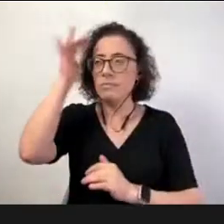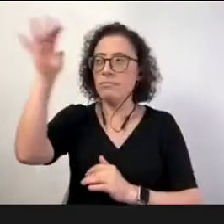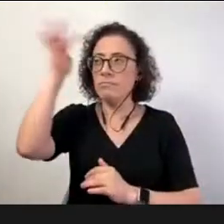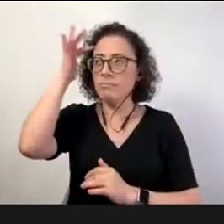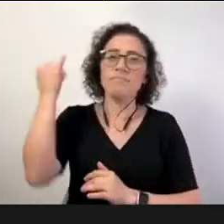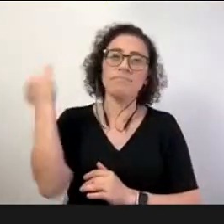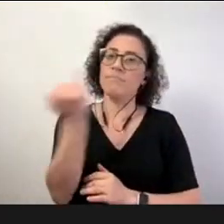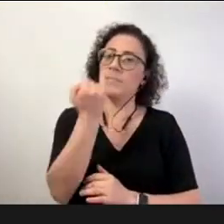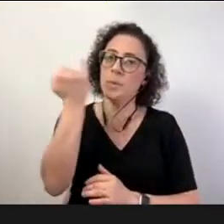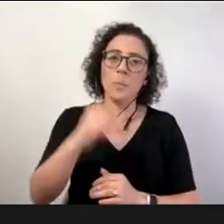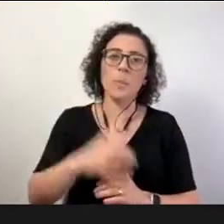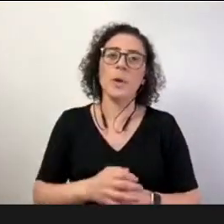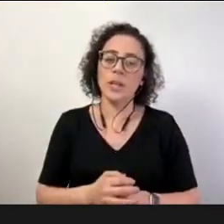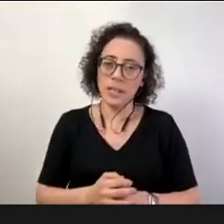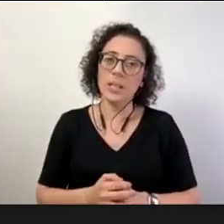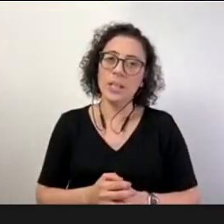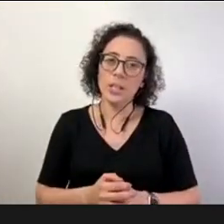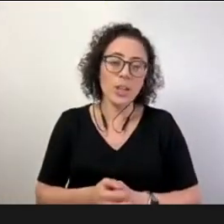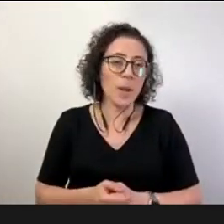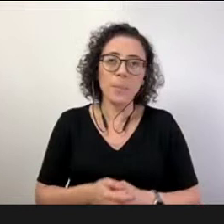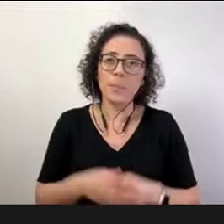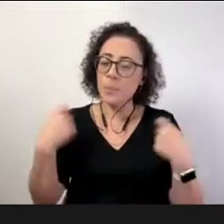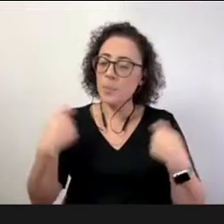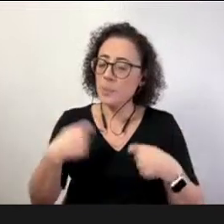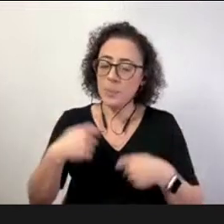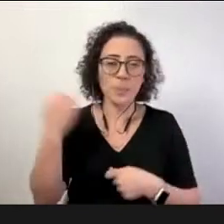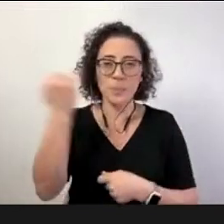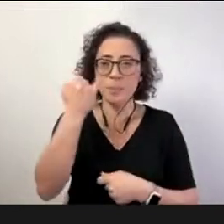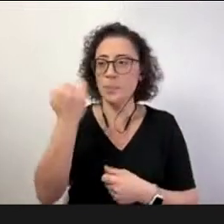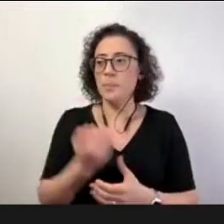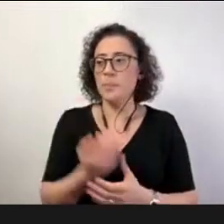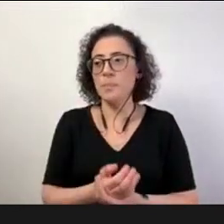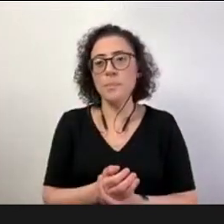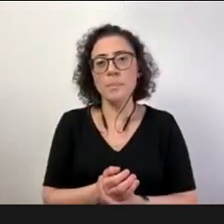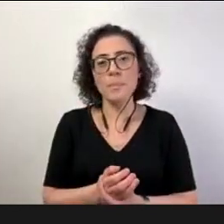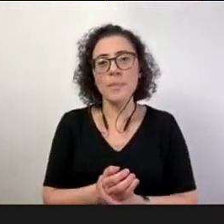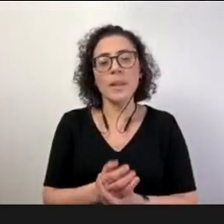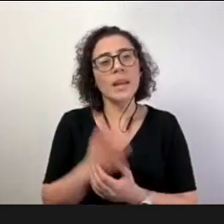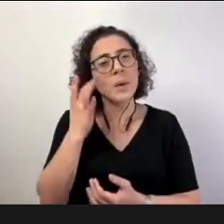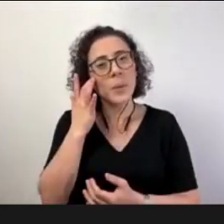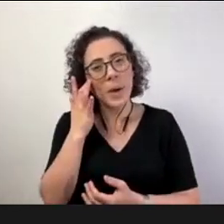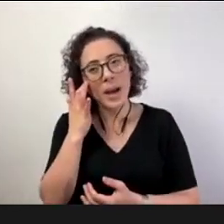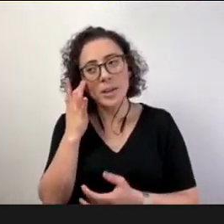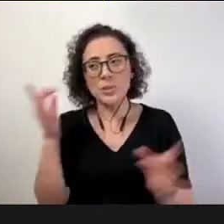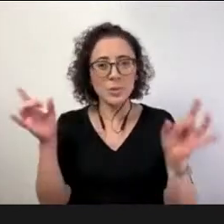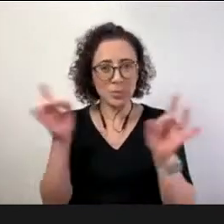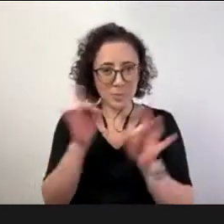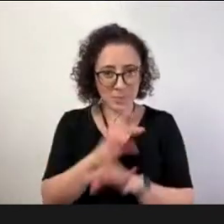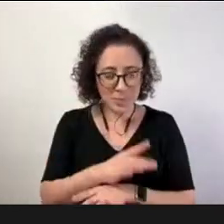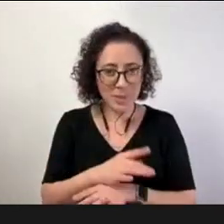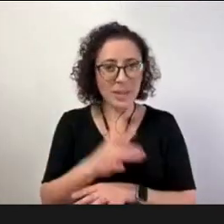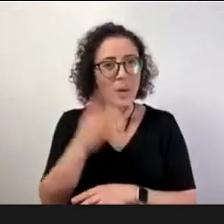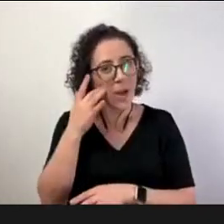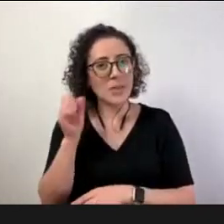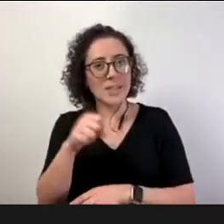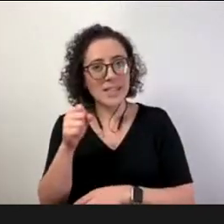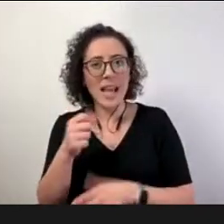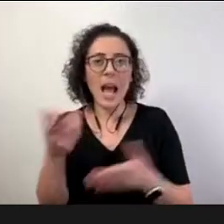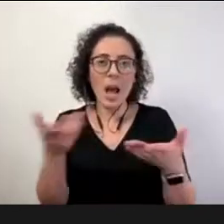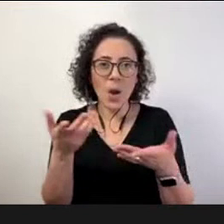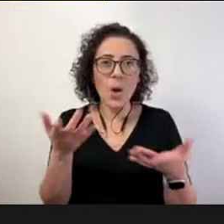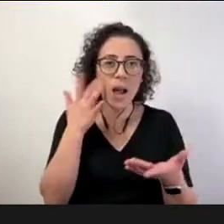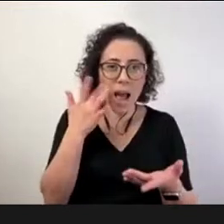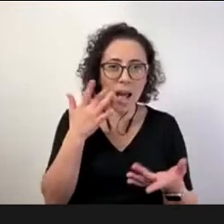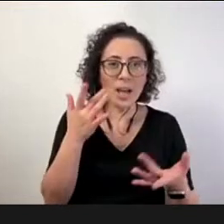essenciais essenciais para a formação do professor acho que finalizo aqui acho que temos espaço de conversar e a gente